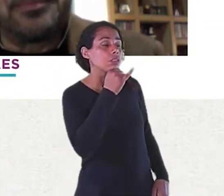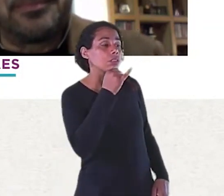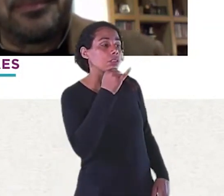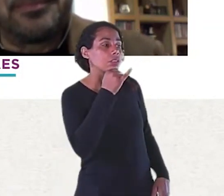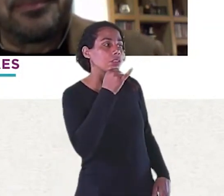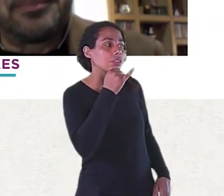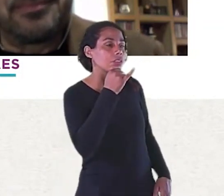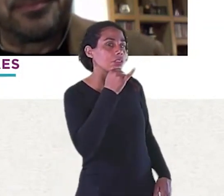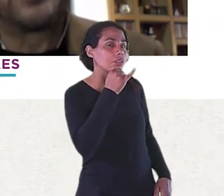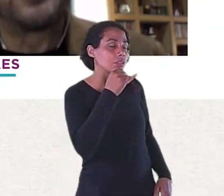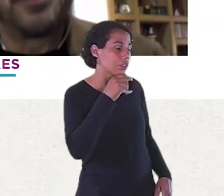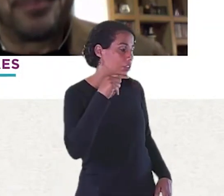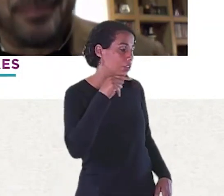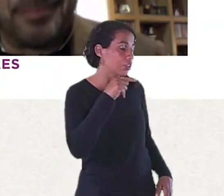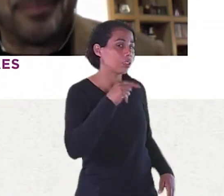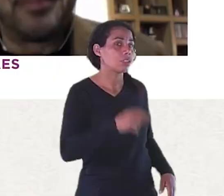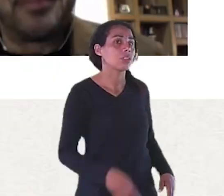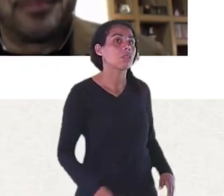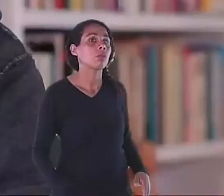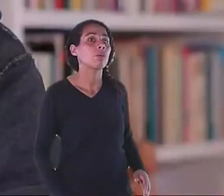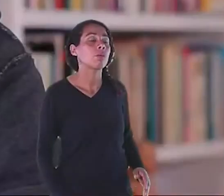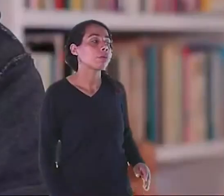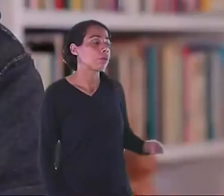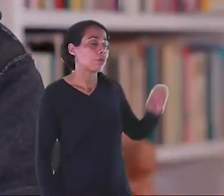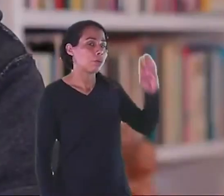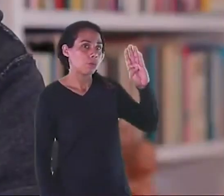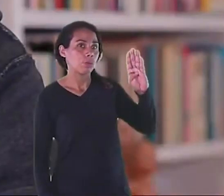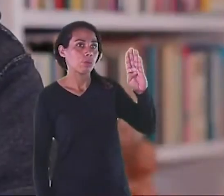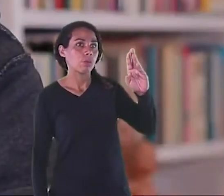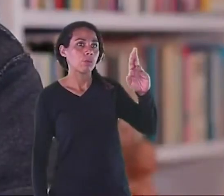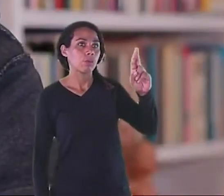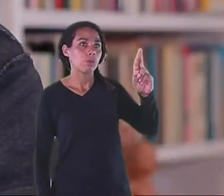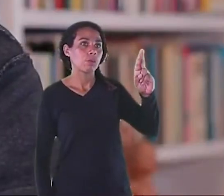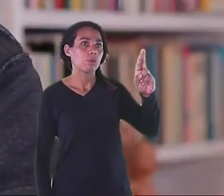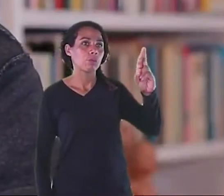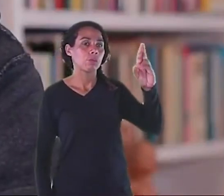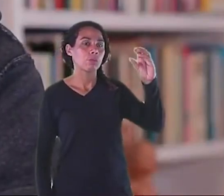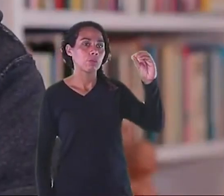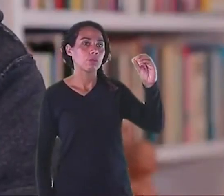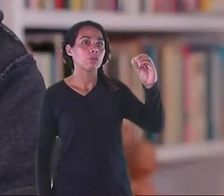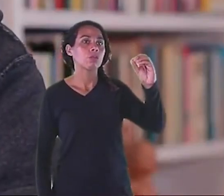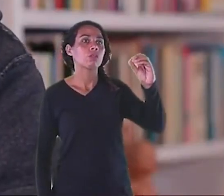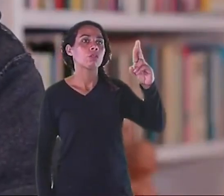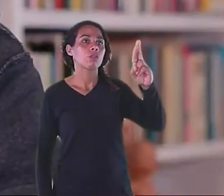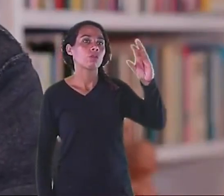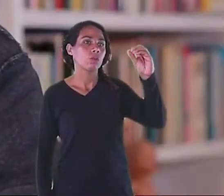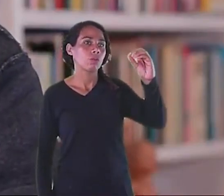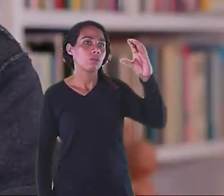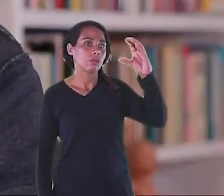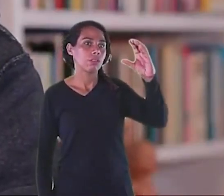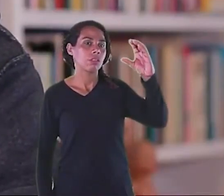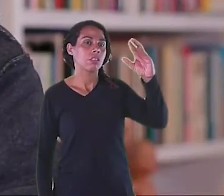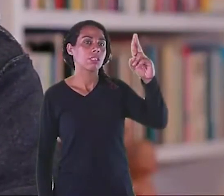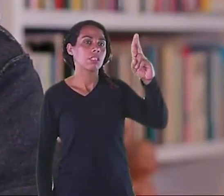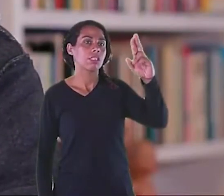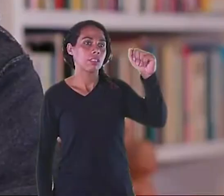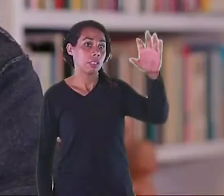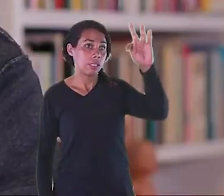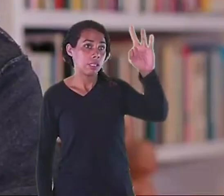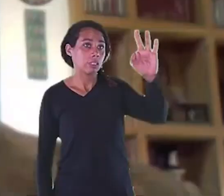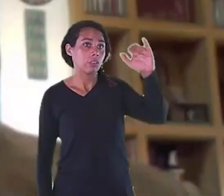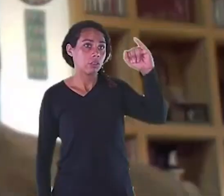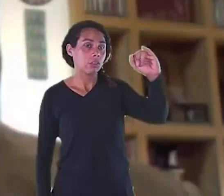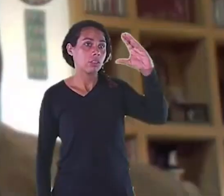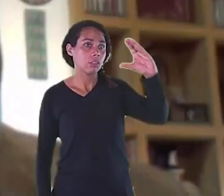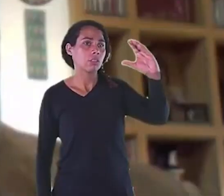burocráticas Formais Que um reitor Necessita de lidar Fala um pouco Desse período Para